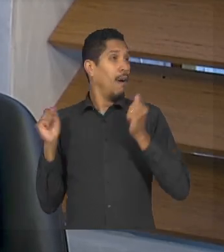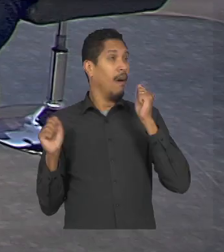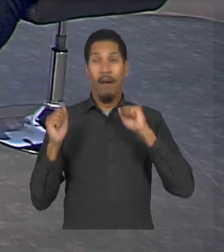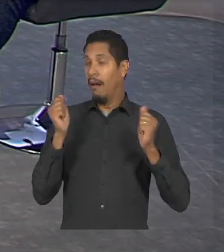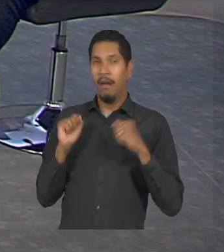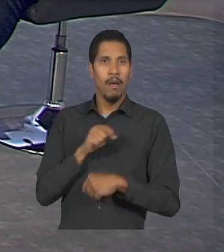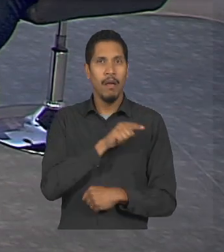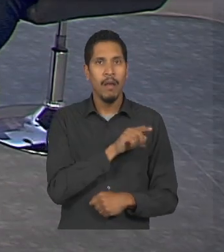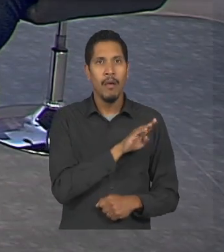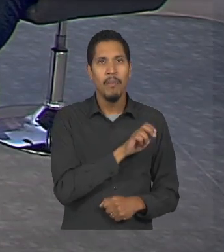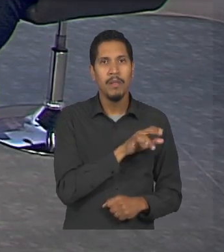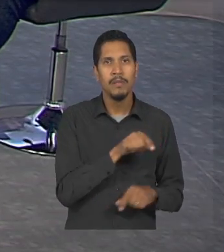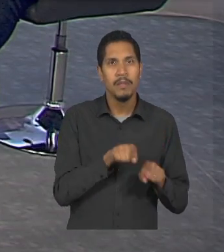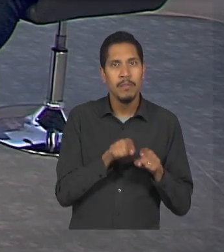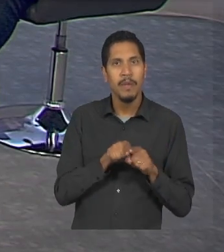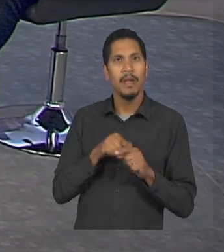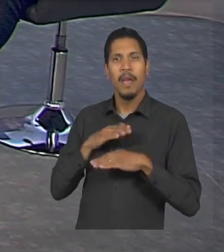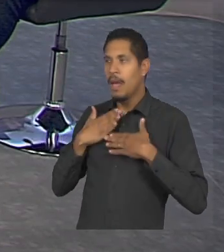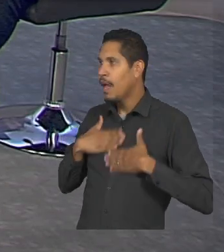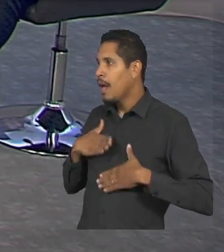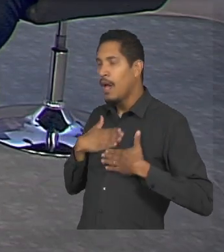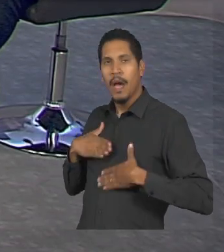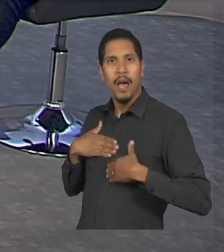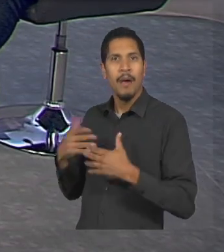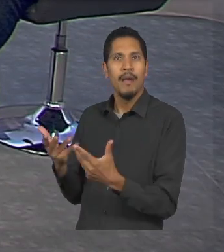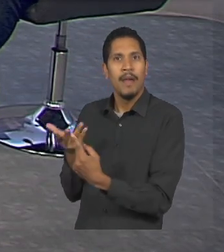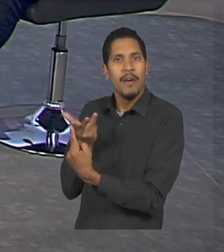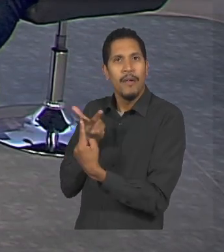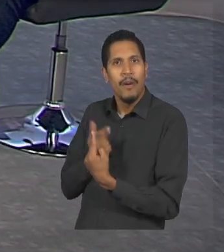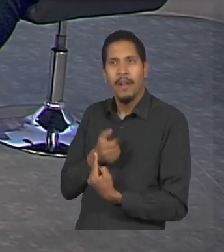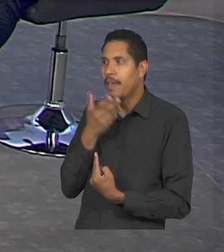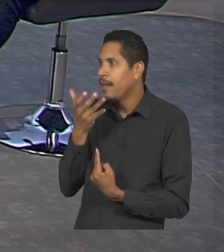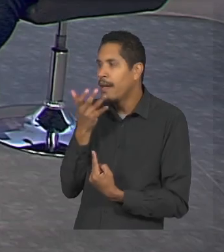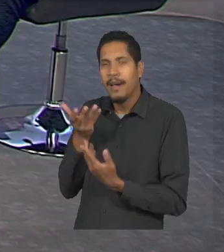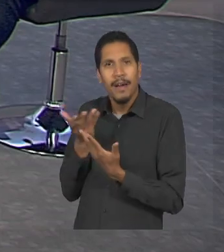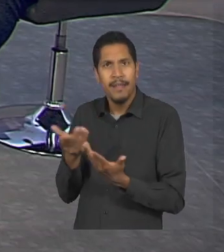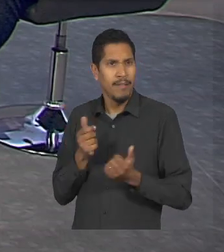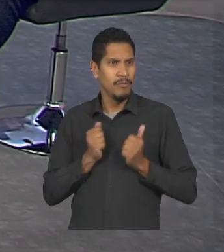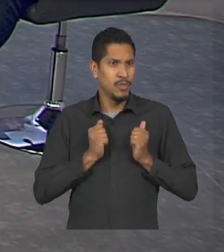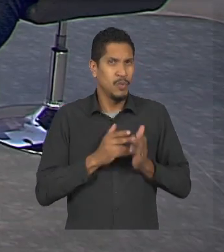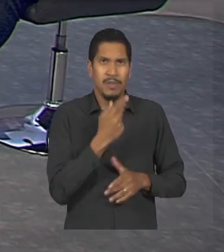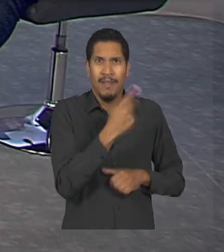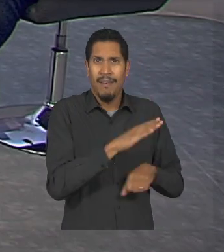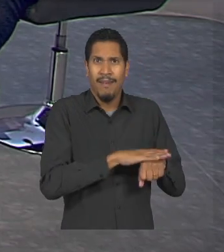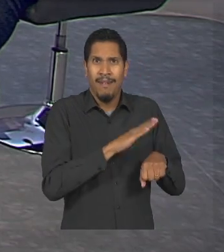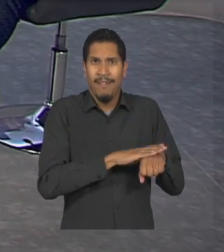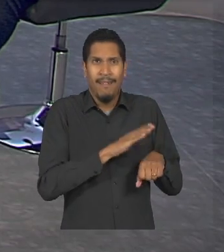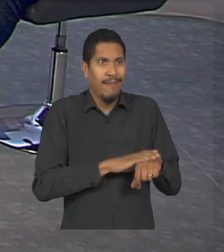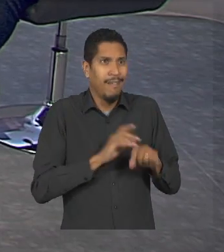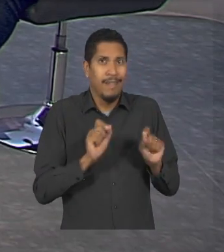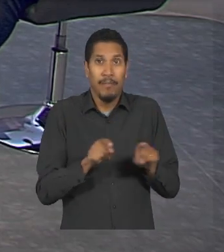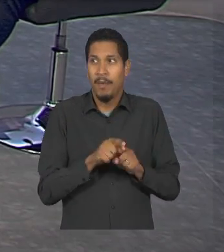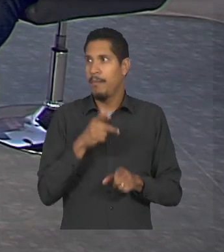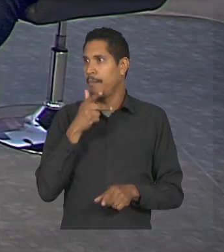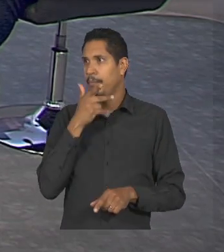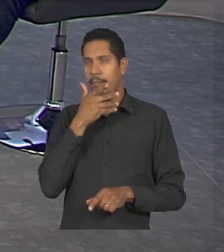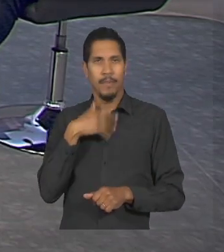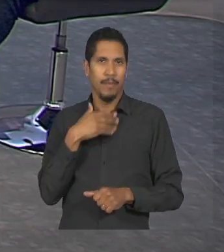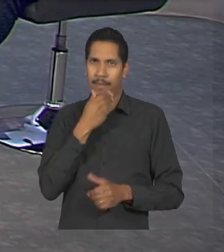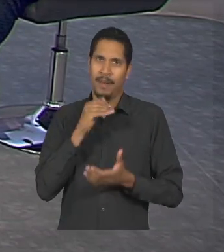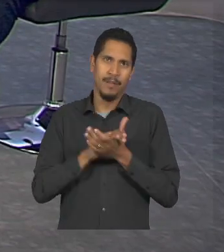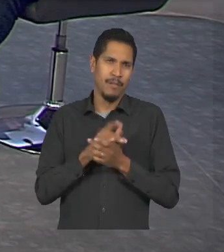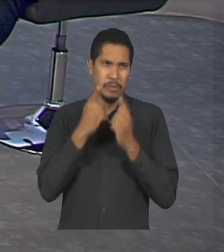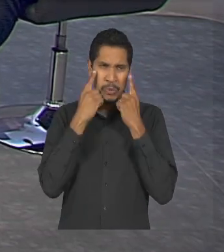sim que acolhe que canta e é uma atitude assim que a gente meu marido saiu de lá chorando horrores